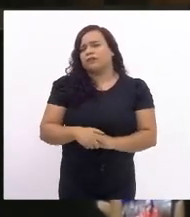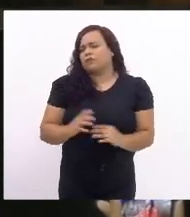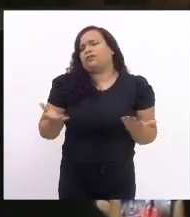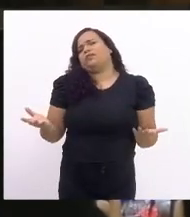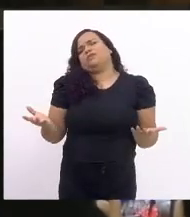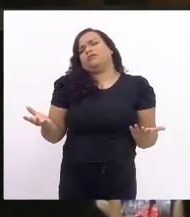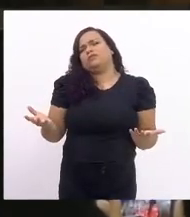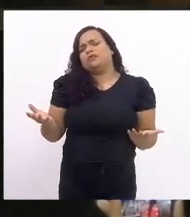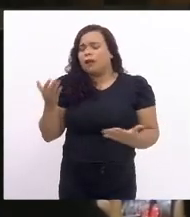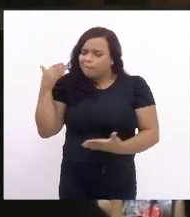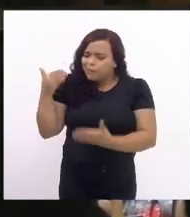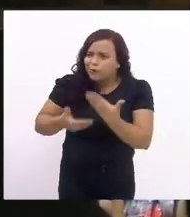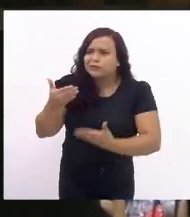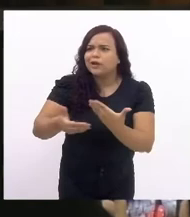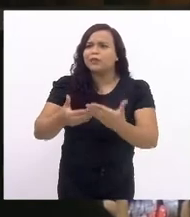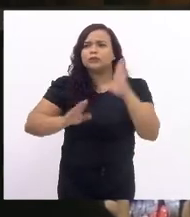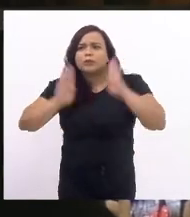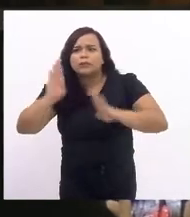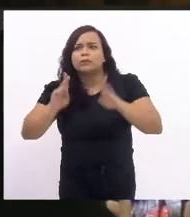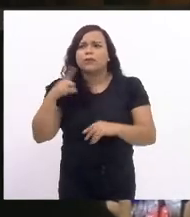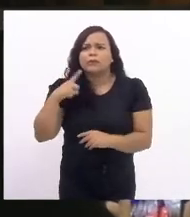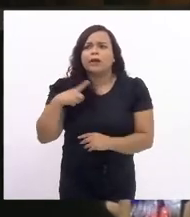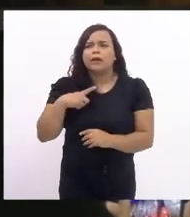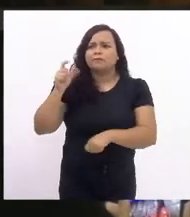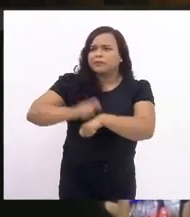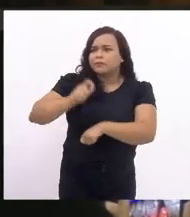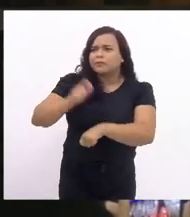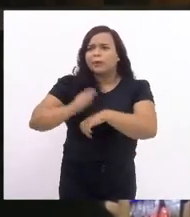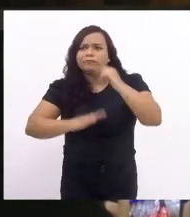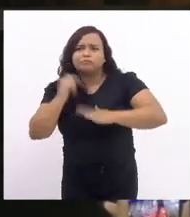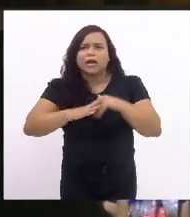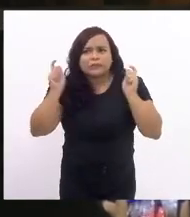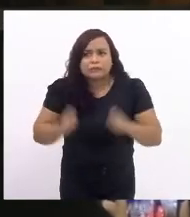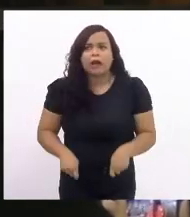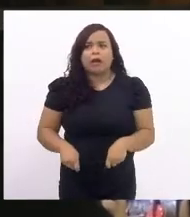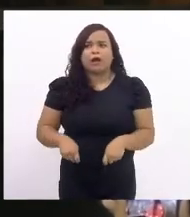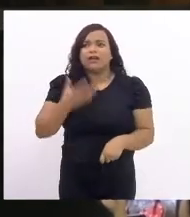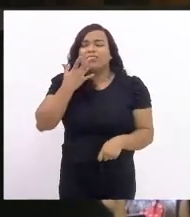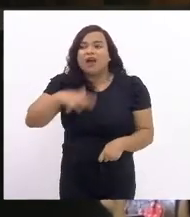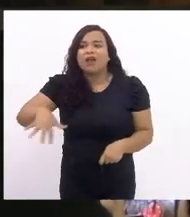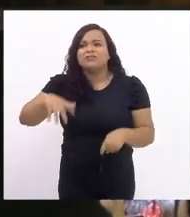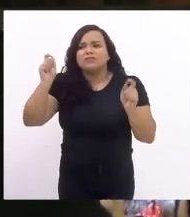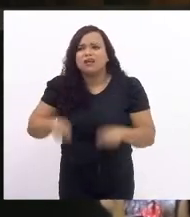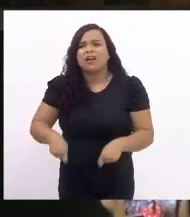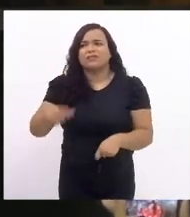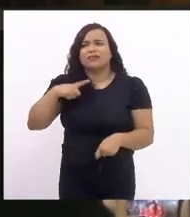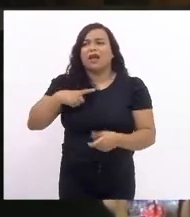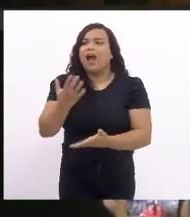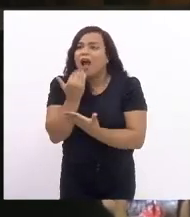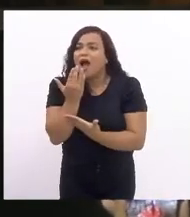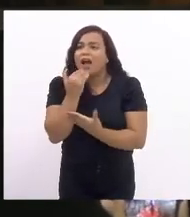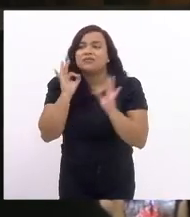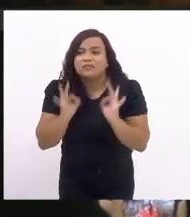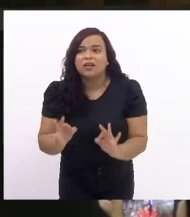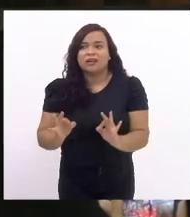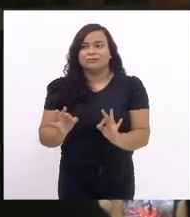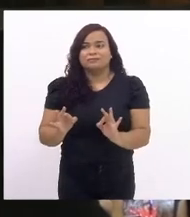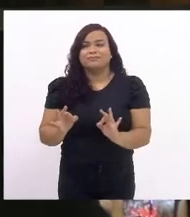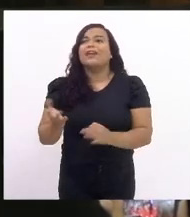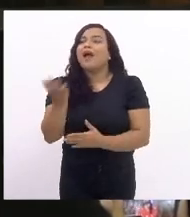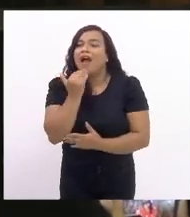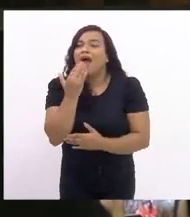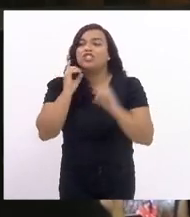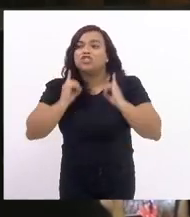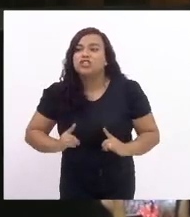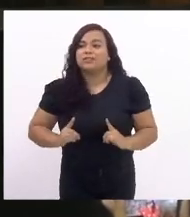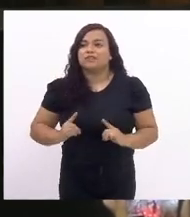poder fazer o processo licitatório em tempo hábil, para que as nossas crianças tivessem merenda, uma merenda